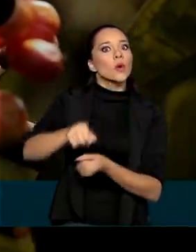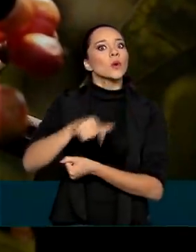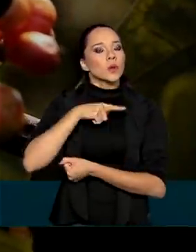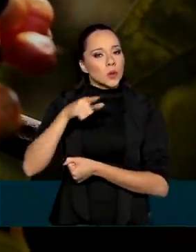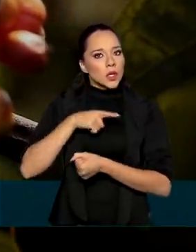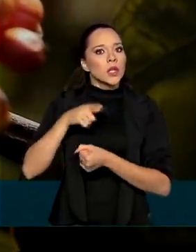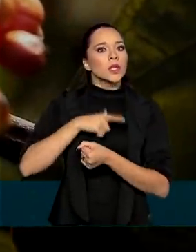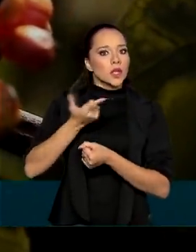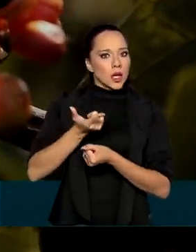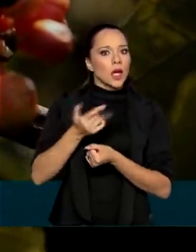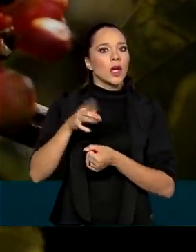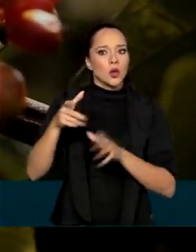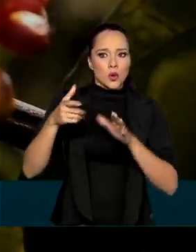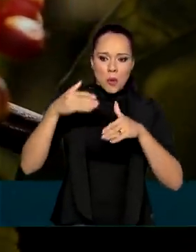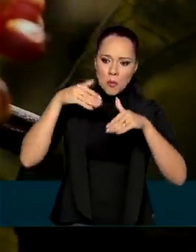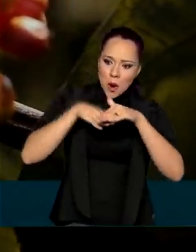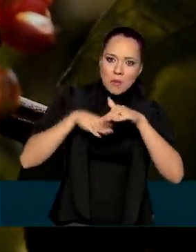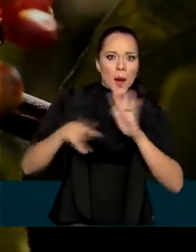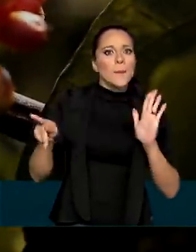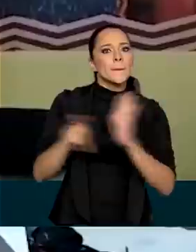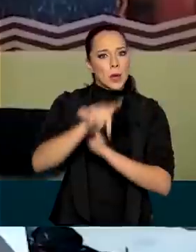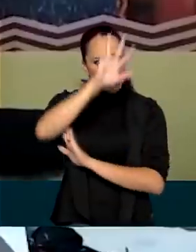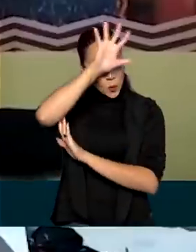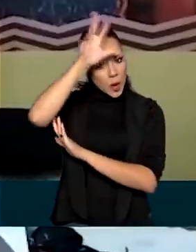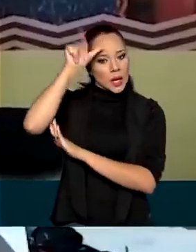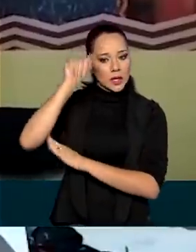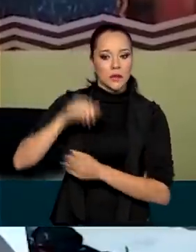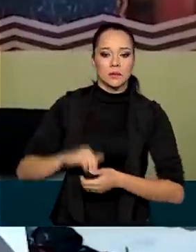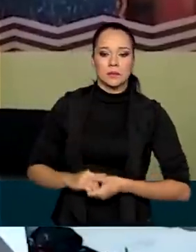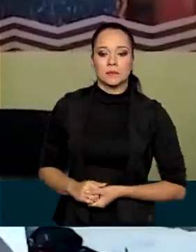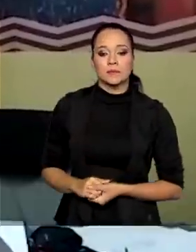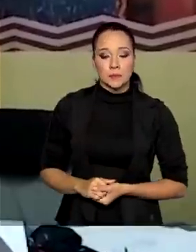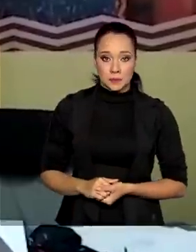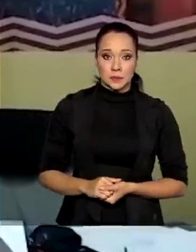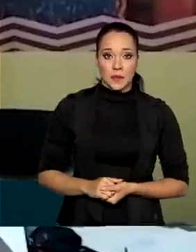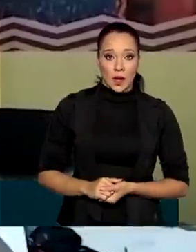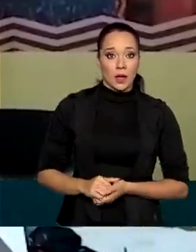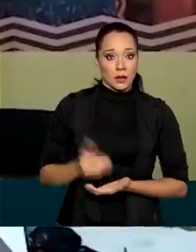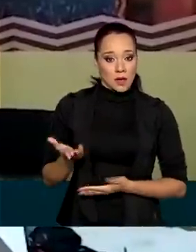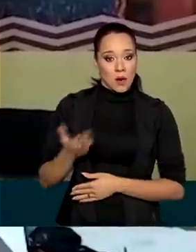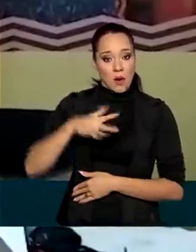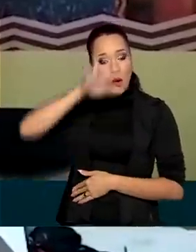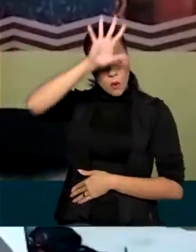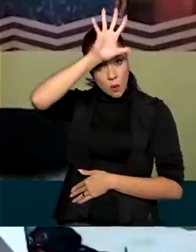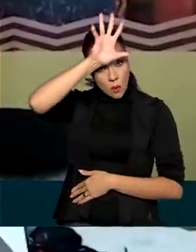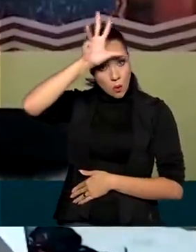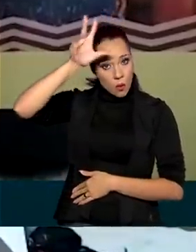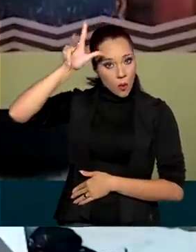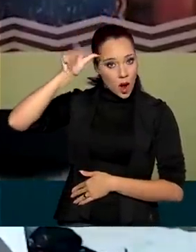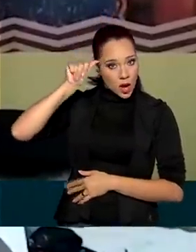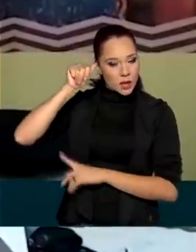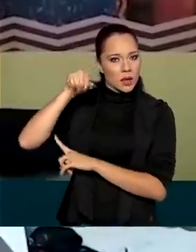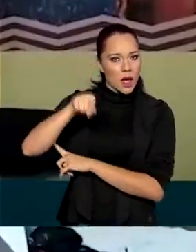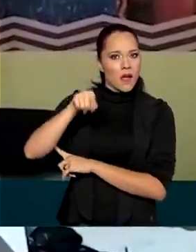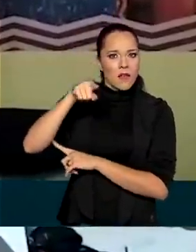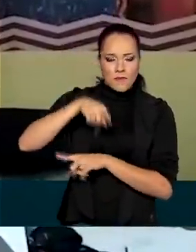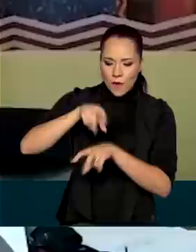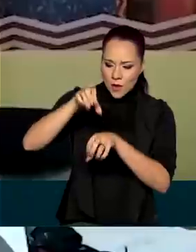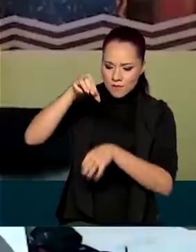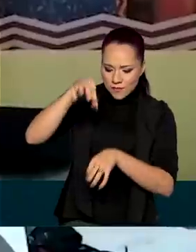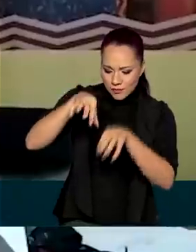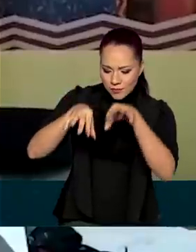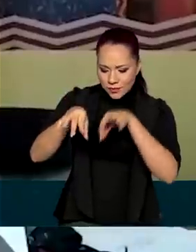o Banco Genético Natural de Guaraná. O Guaraná foi domesticada